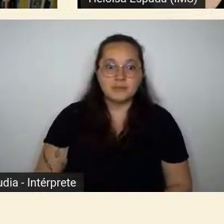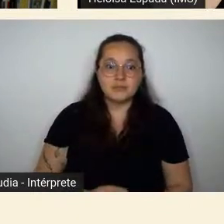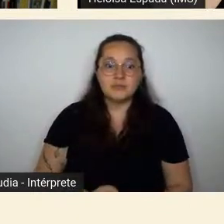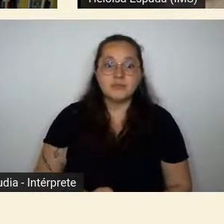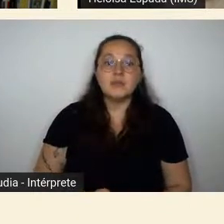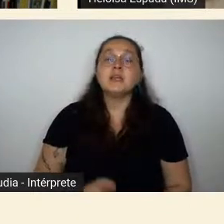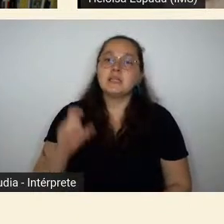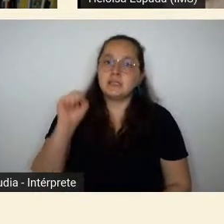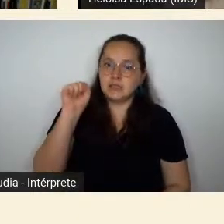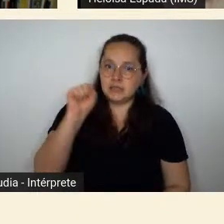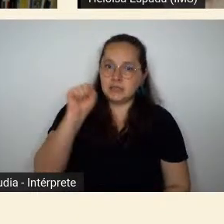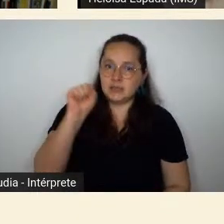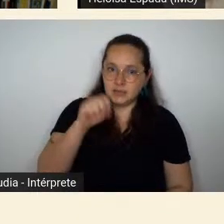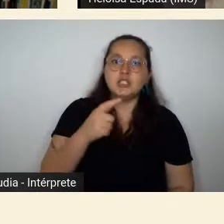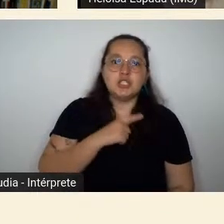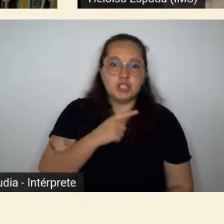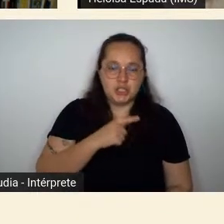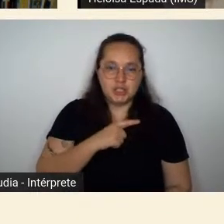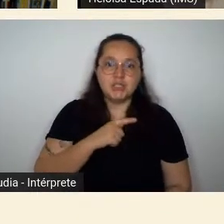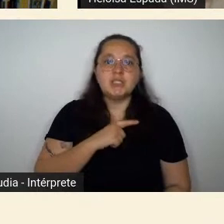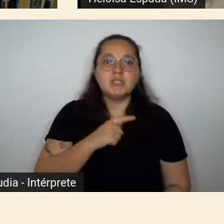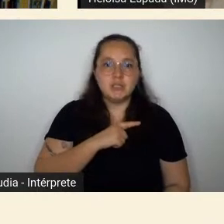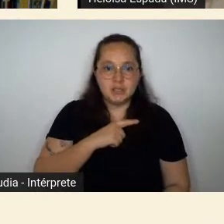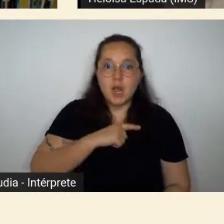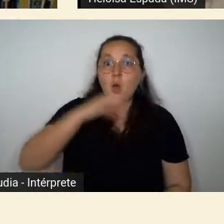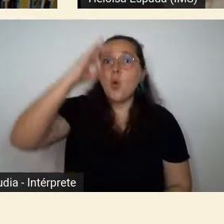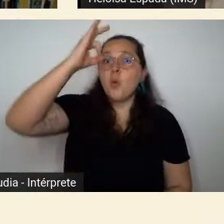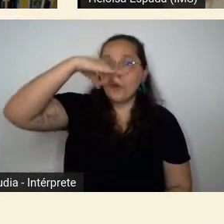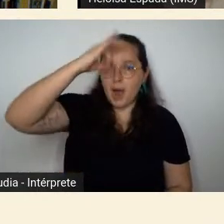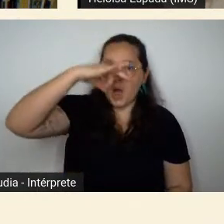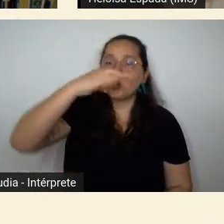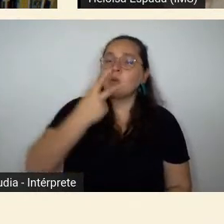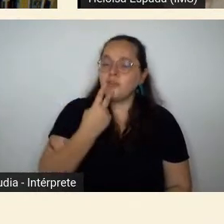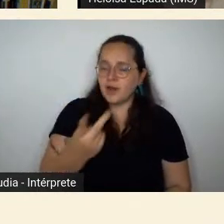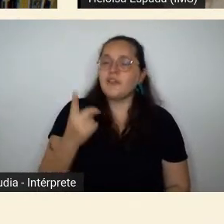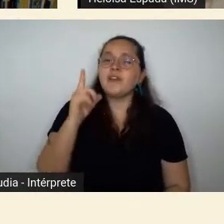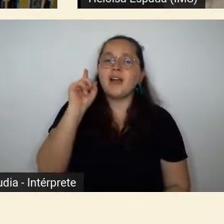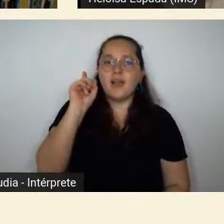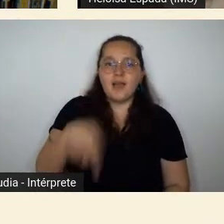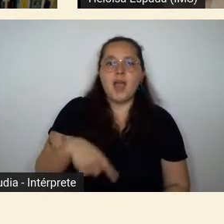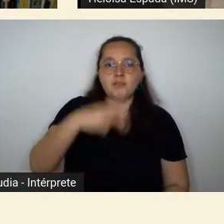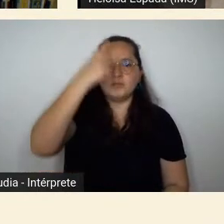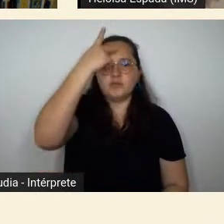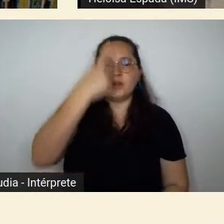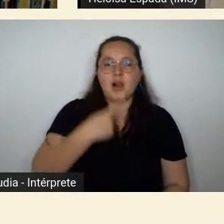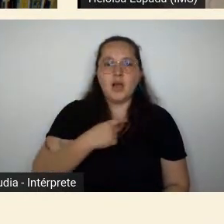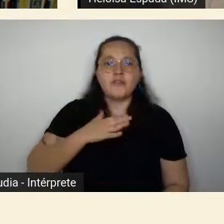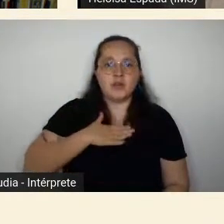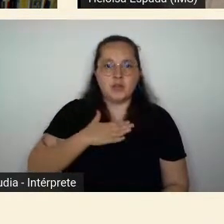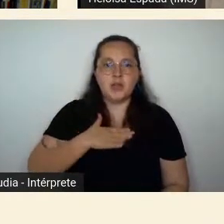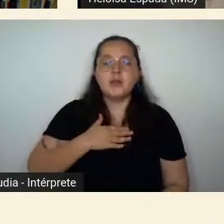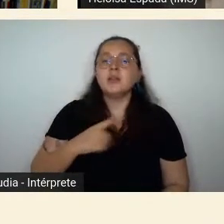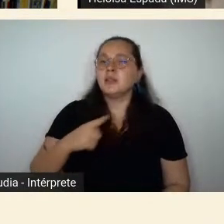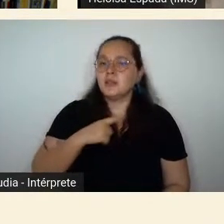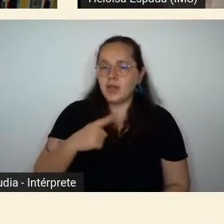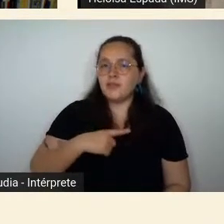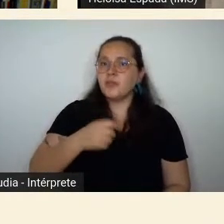Andrade que se auto reconhecia inclusive numa entrevista que ele deu numa